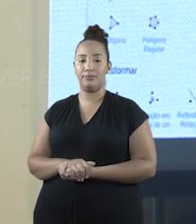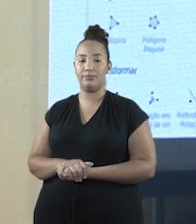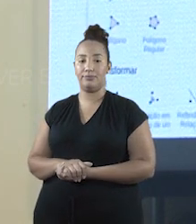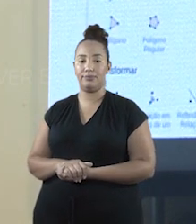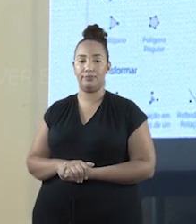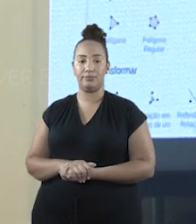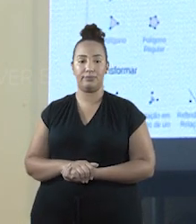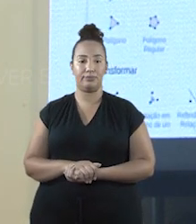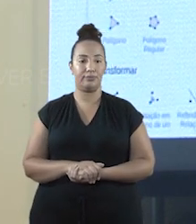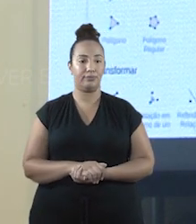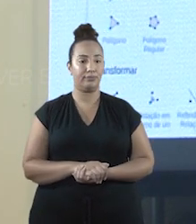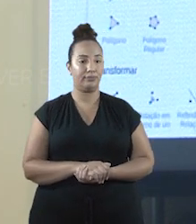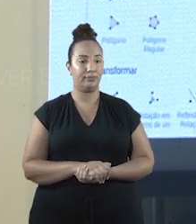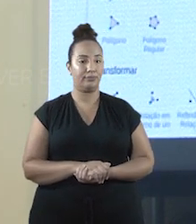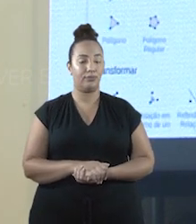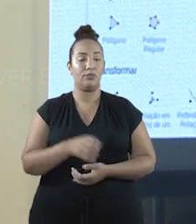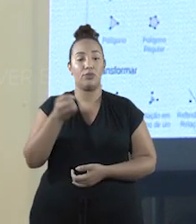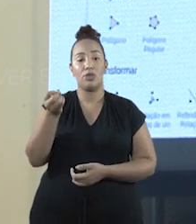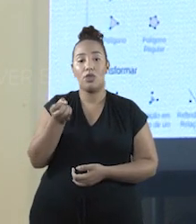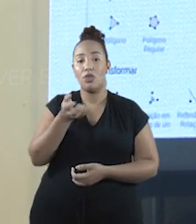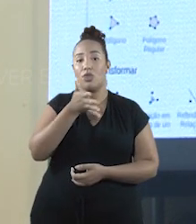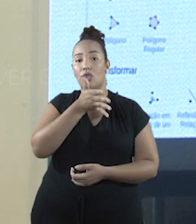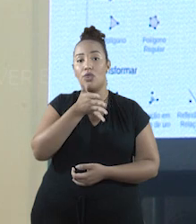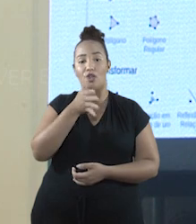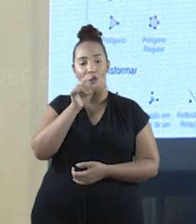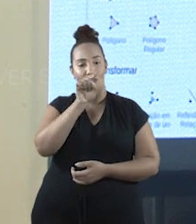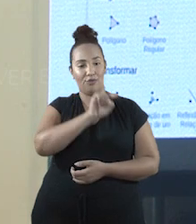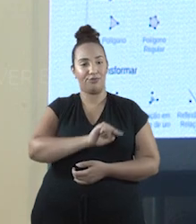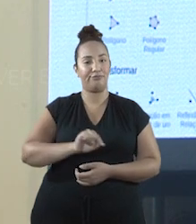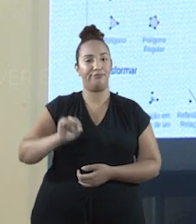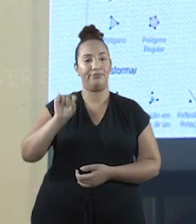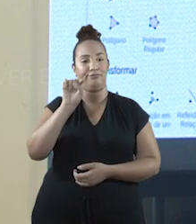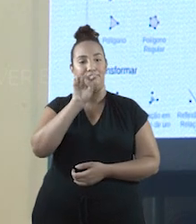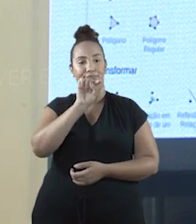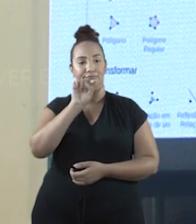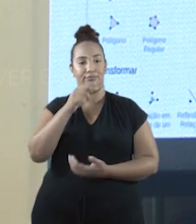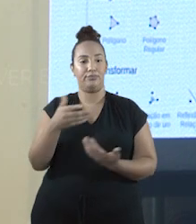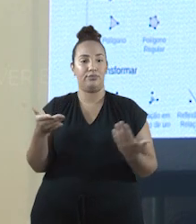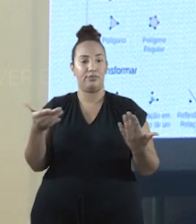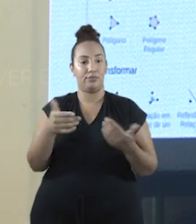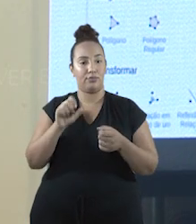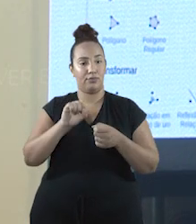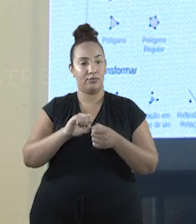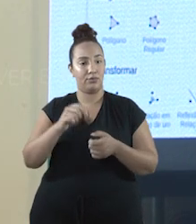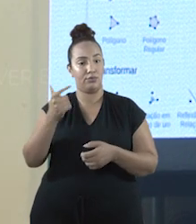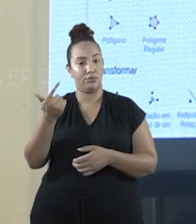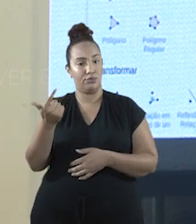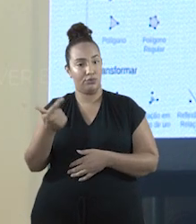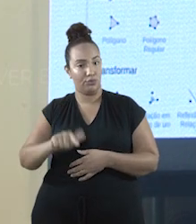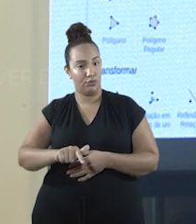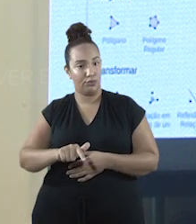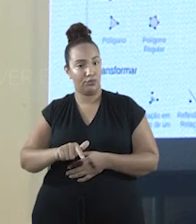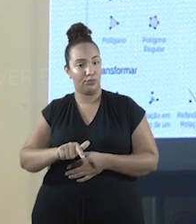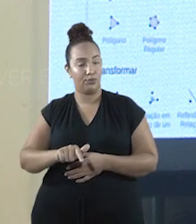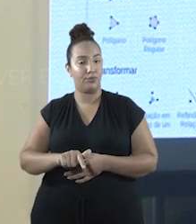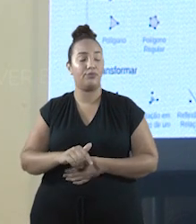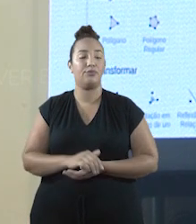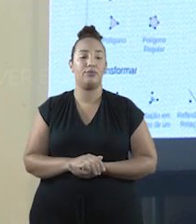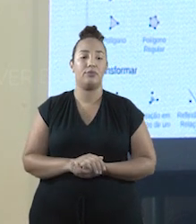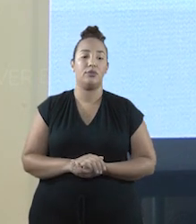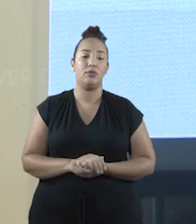E um novo círculo aparecerá. Vamos repetir o processo e digitar